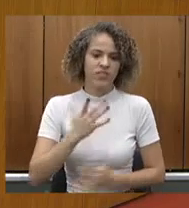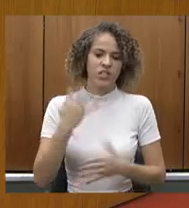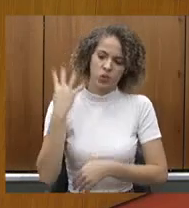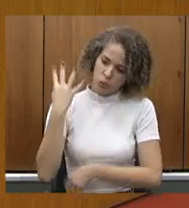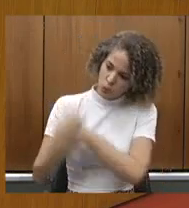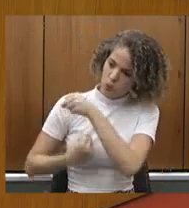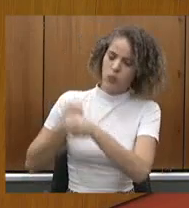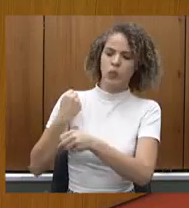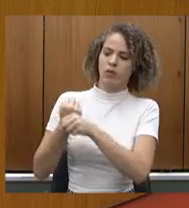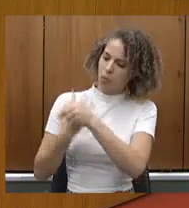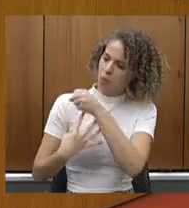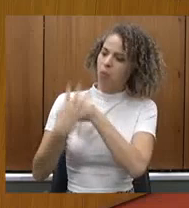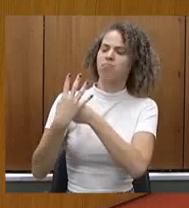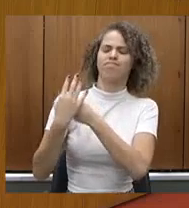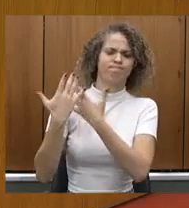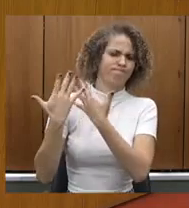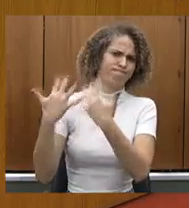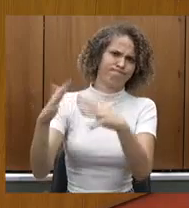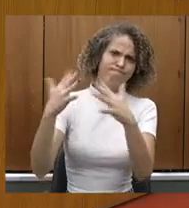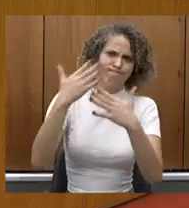anos. Muito obrigada por tudo.